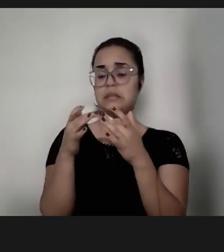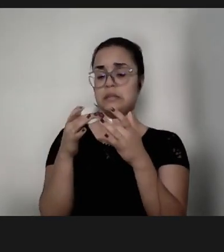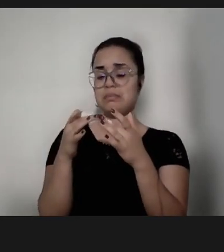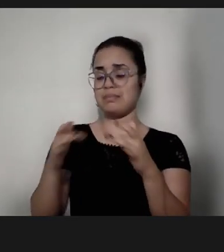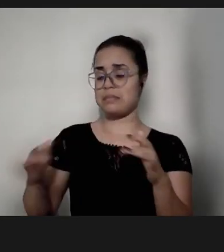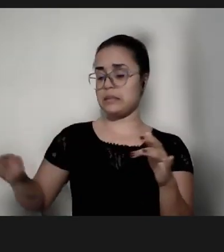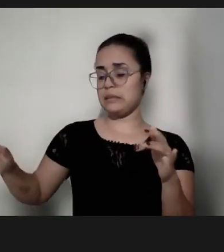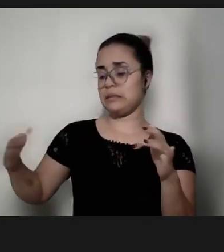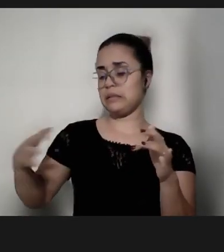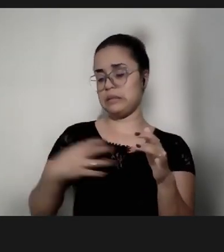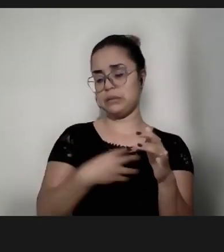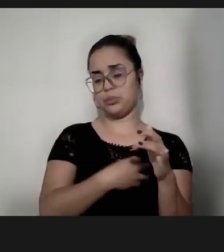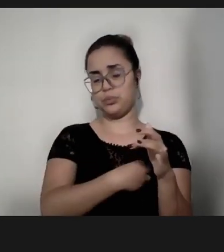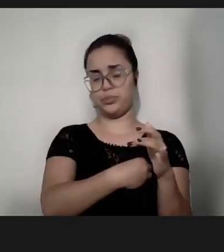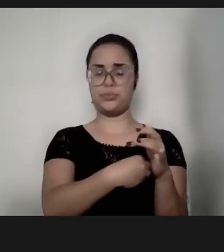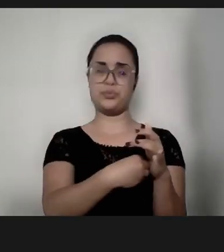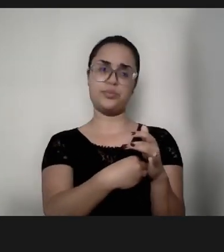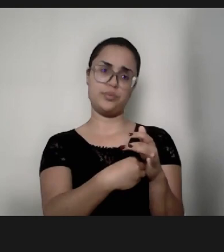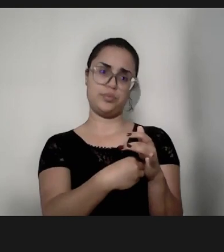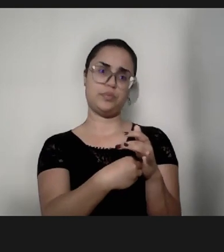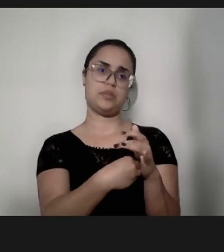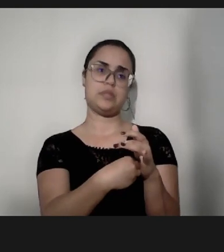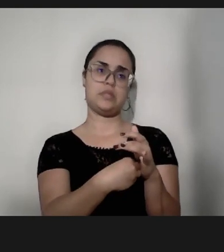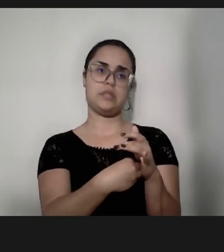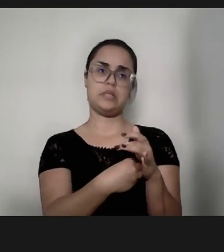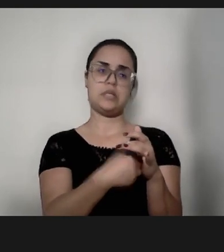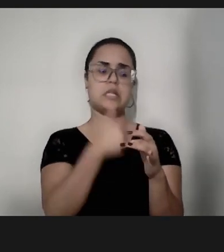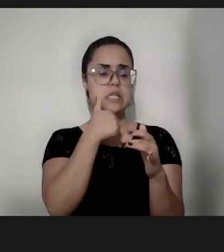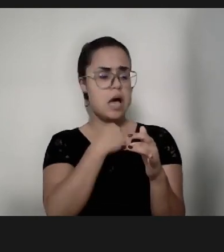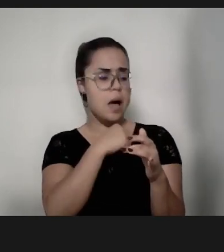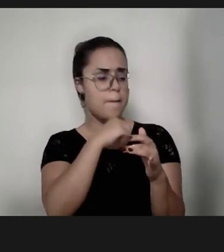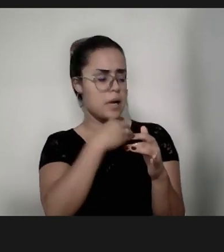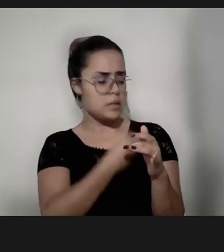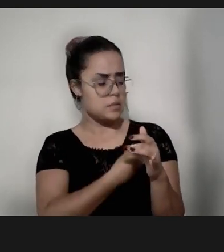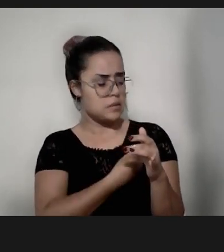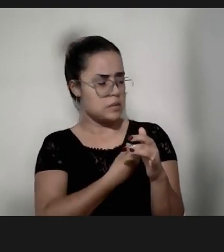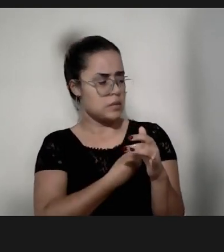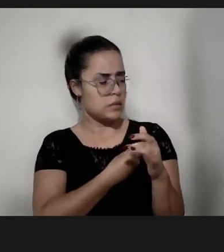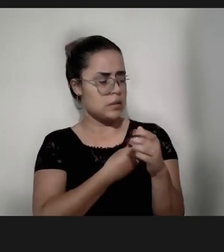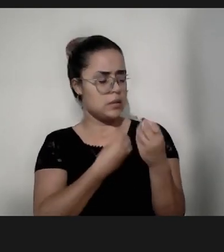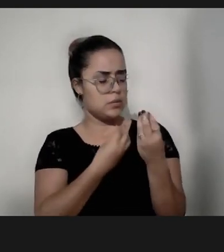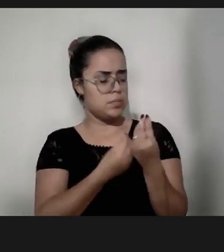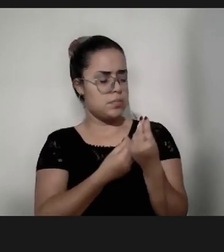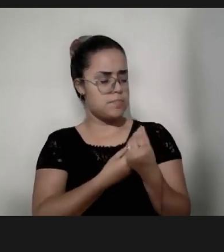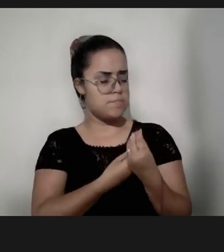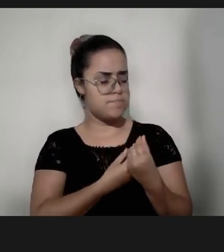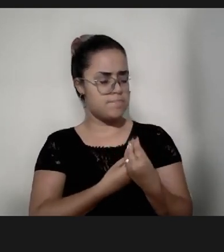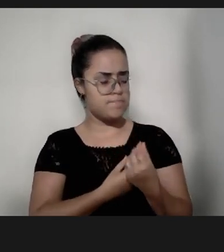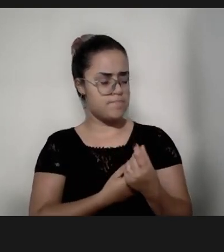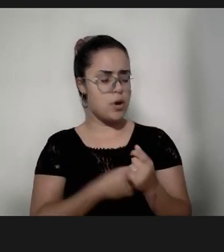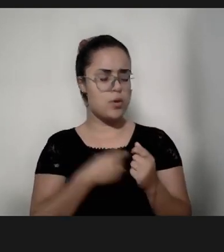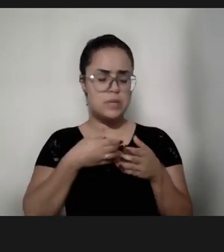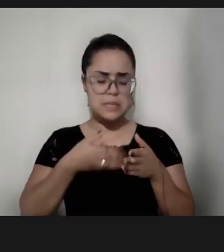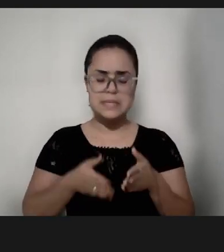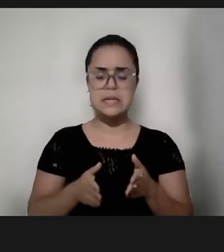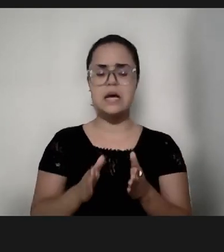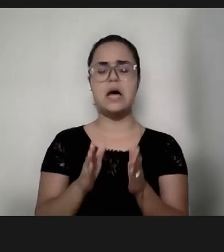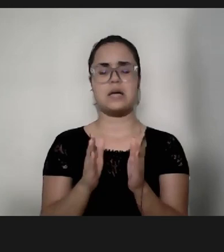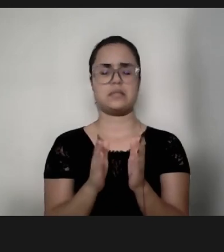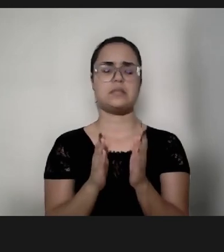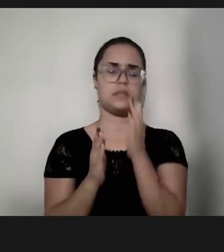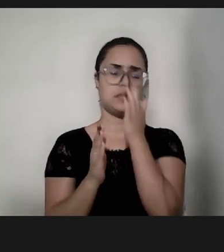filhos, da nossa maternidade, da essência, né? Daquilo que nós nascemos e